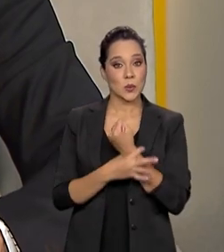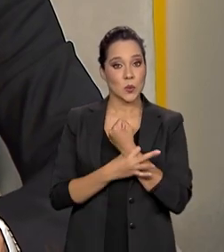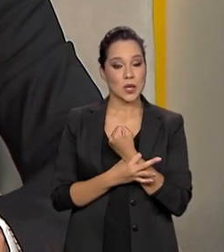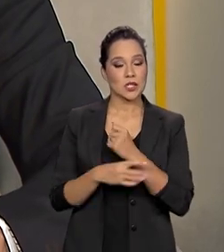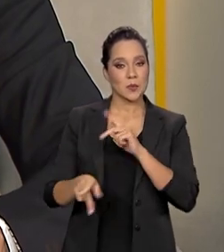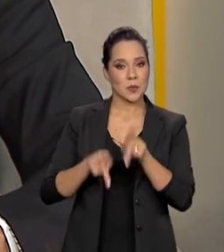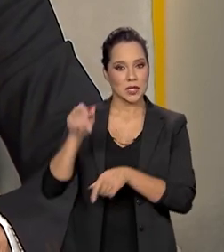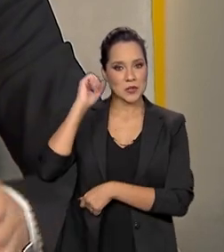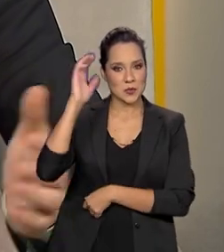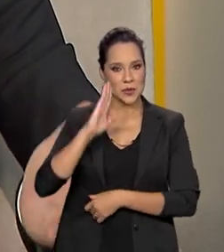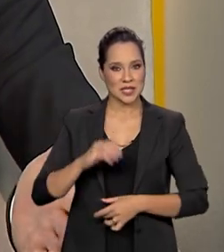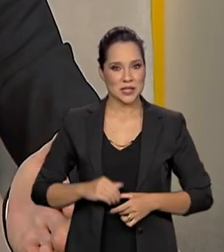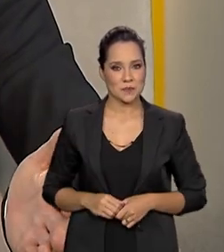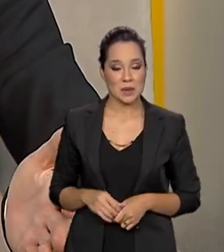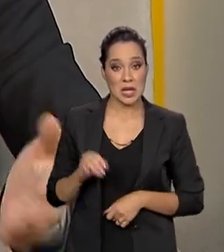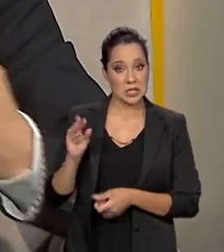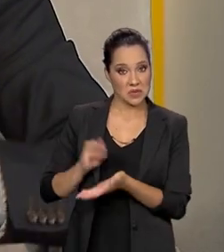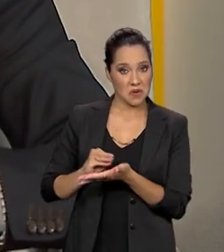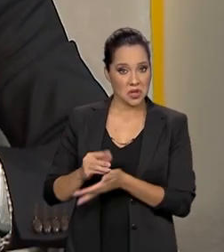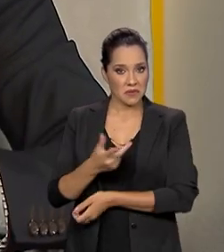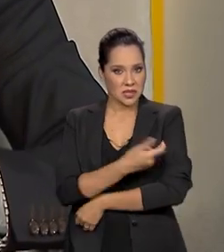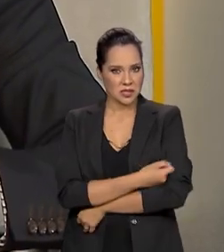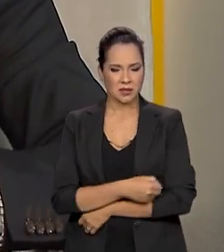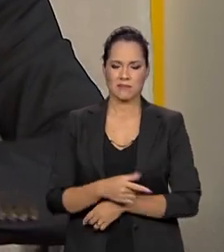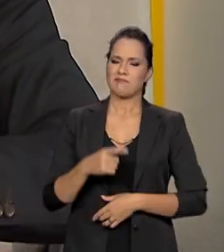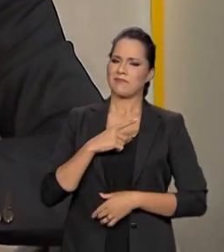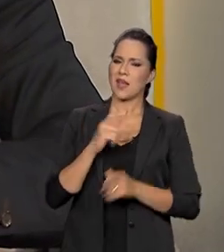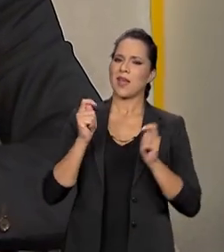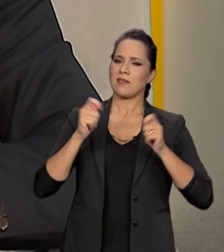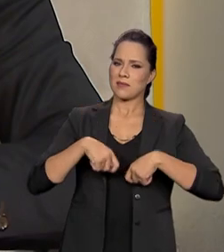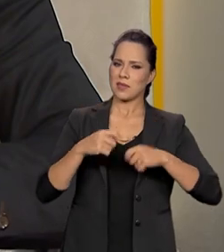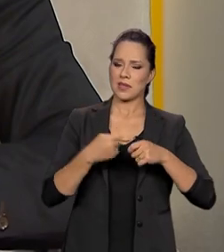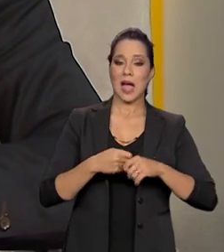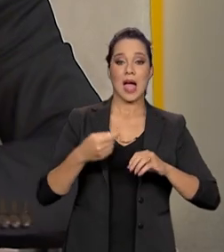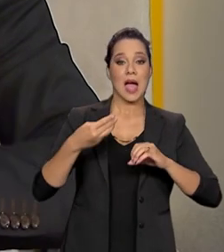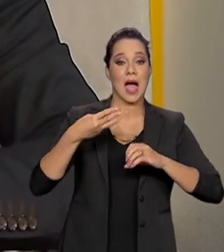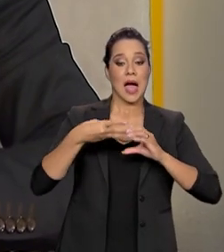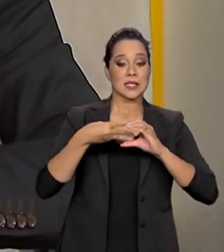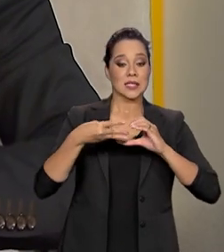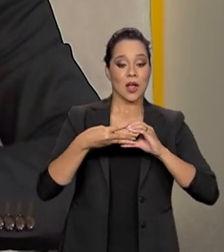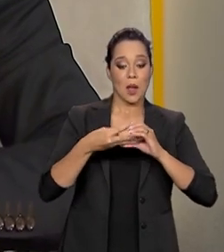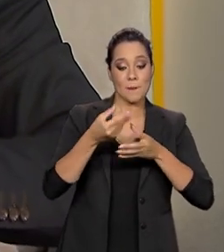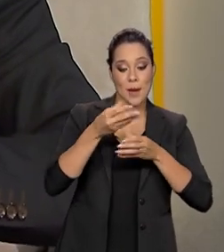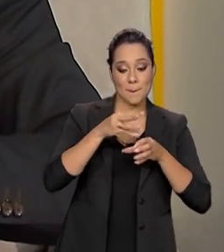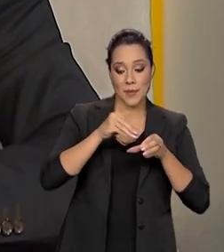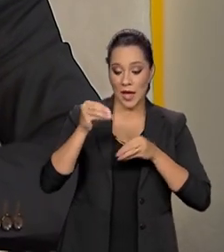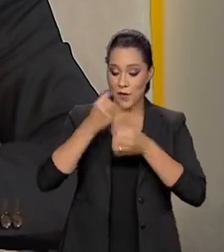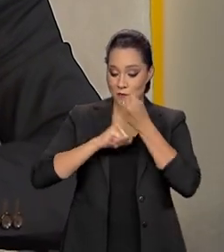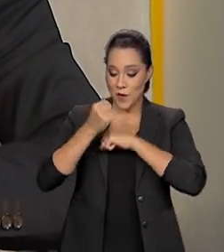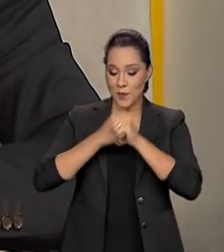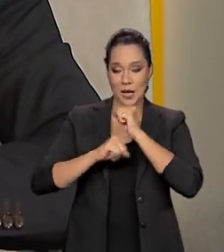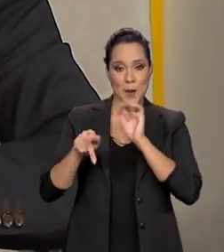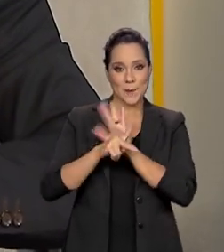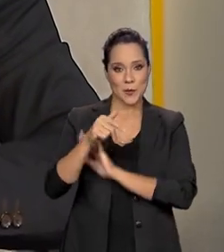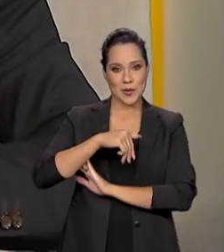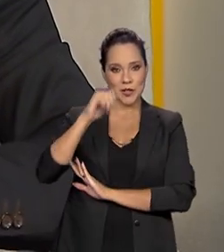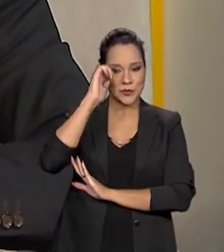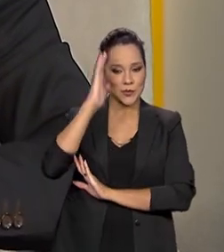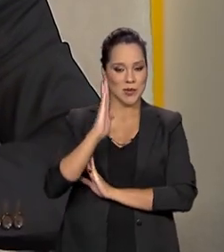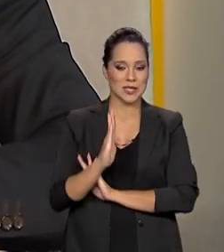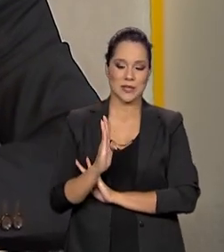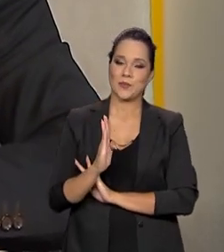aos brasileiros. Se faltar vacina, nós temos aqui a célula-semente para produzir a vacina em território nacional